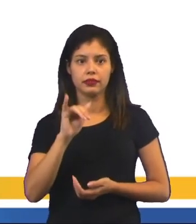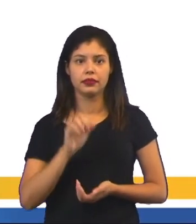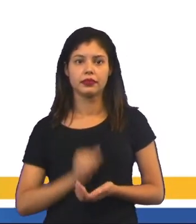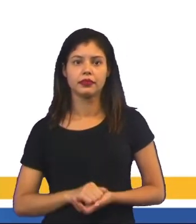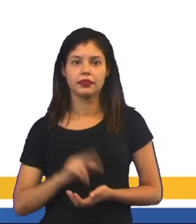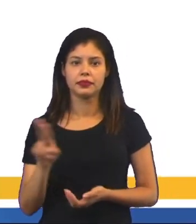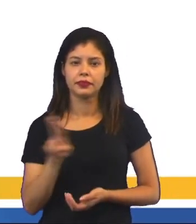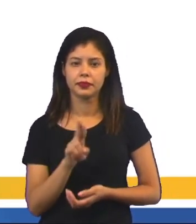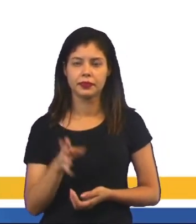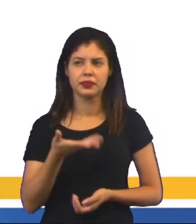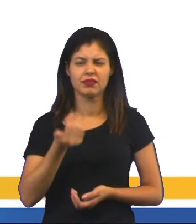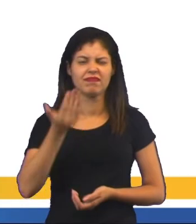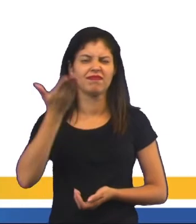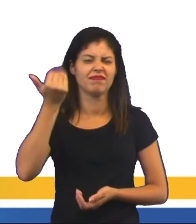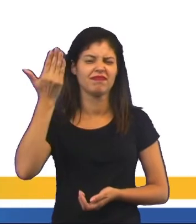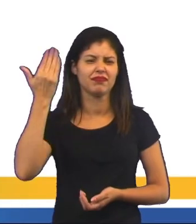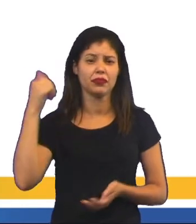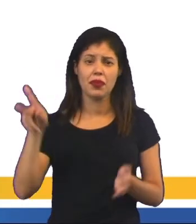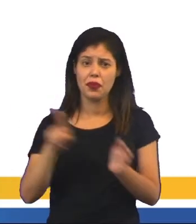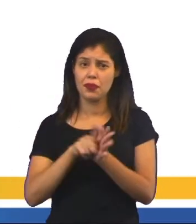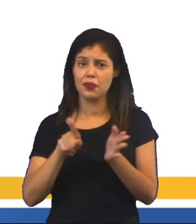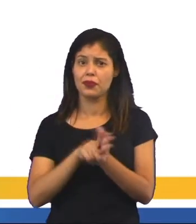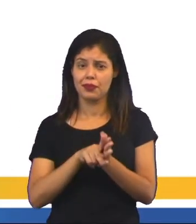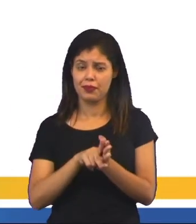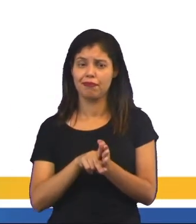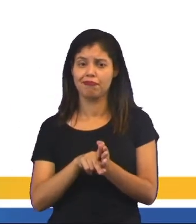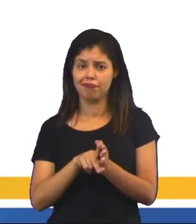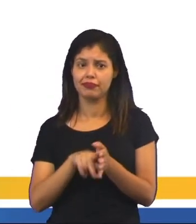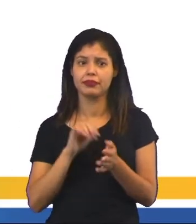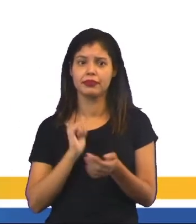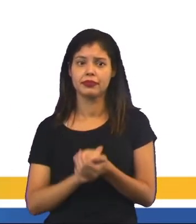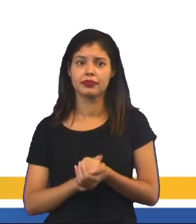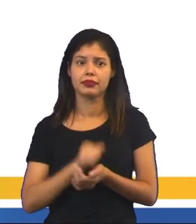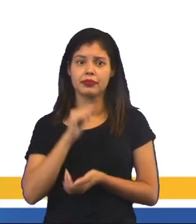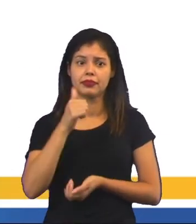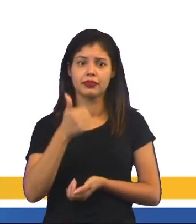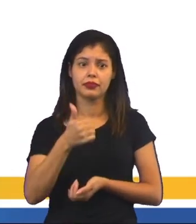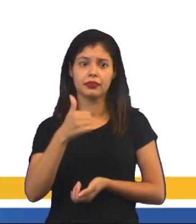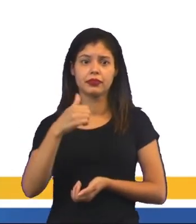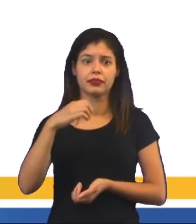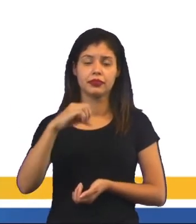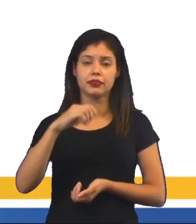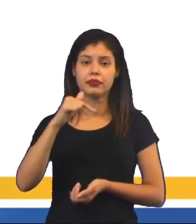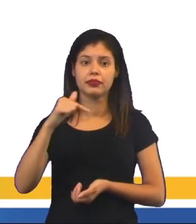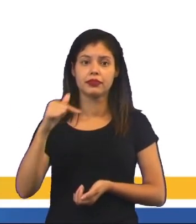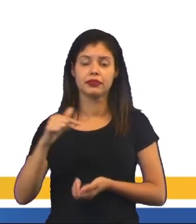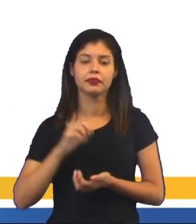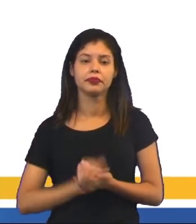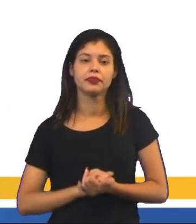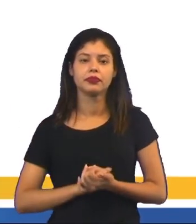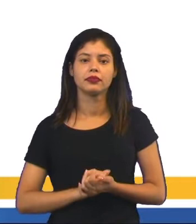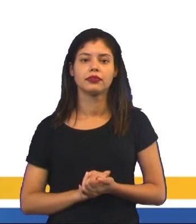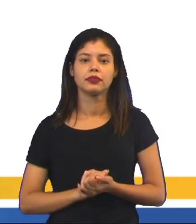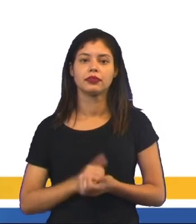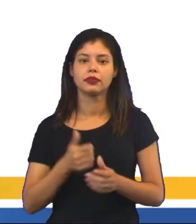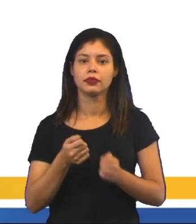esse nome é mais antigo do que o próprio equipamento, né? Era de 1977, né?